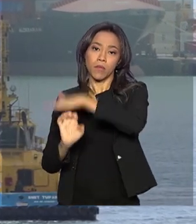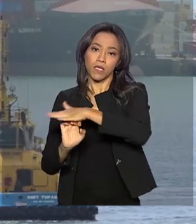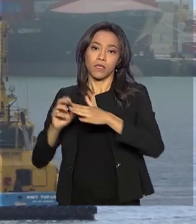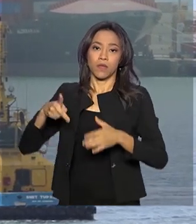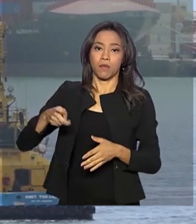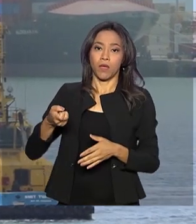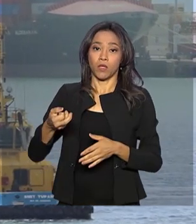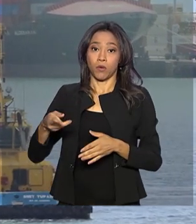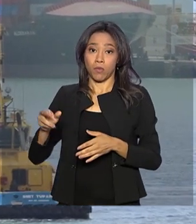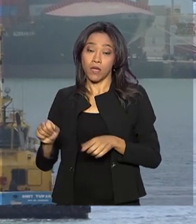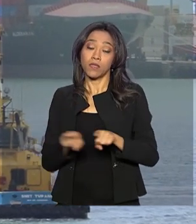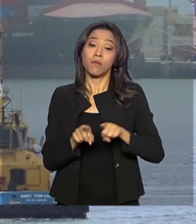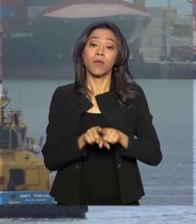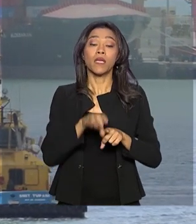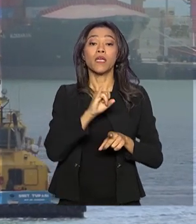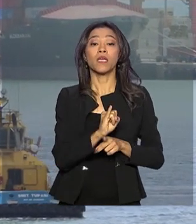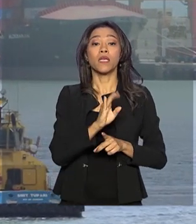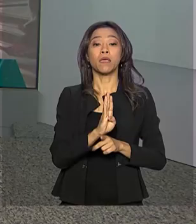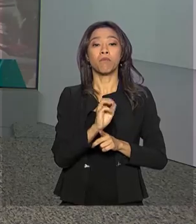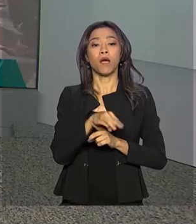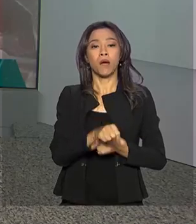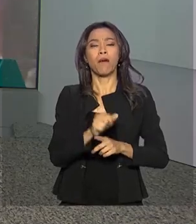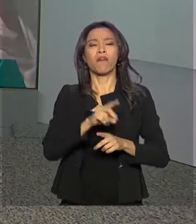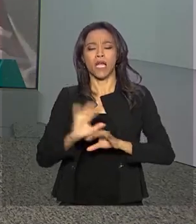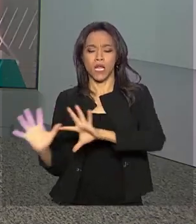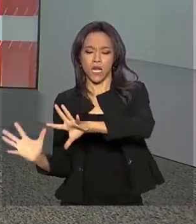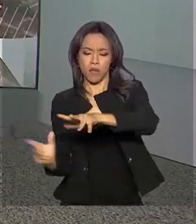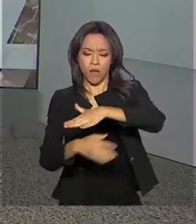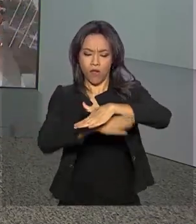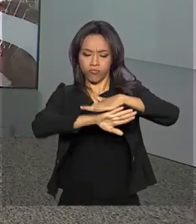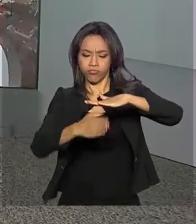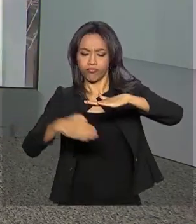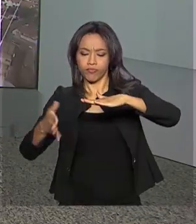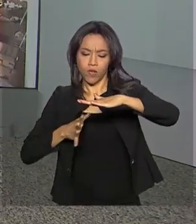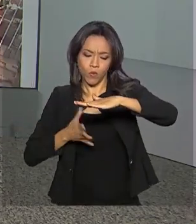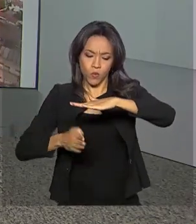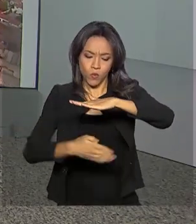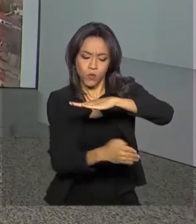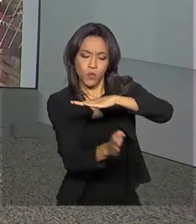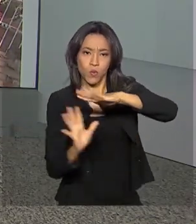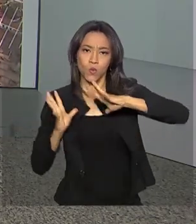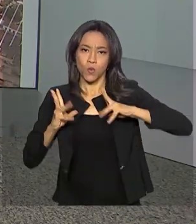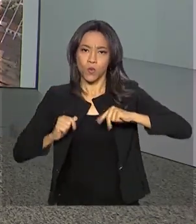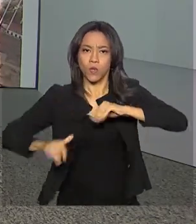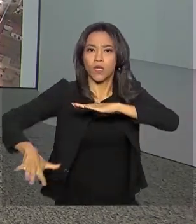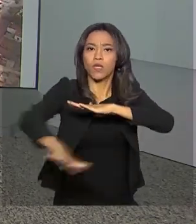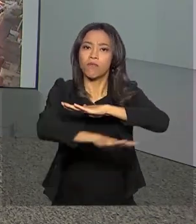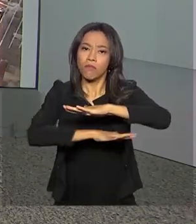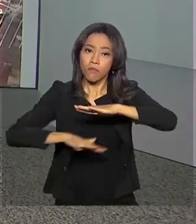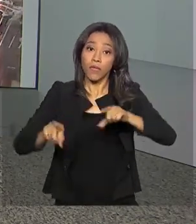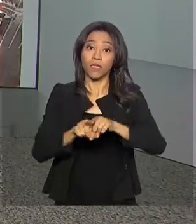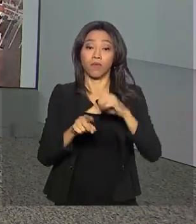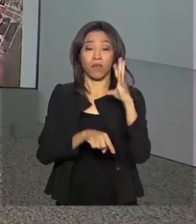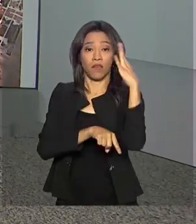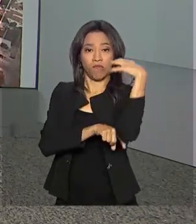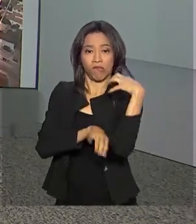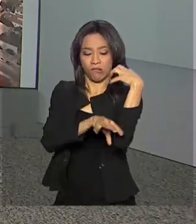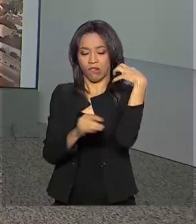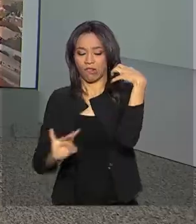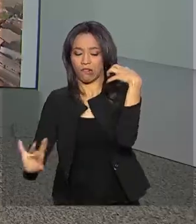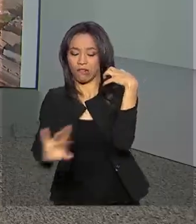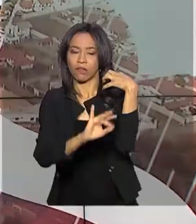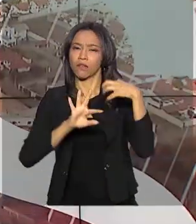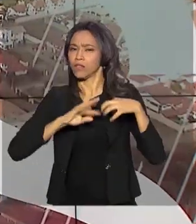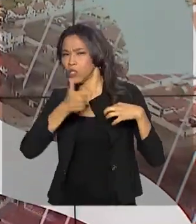atuar na limpeza de manguezais e arrecifes. Equipes de saúde também vão investigar a situação médico-sanitária na